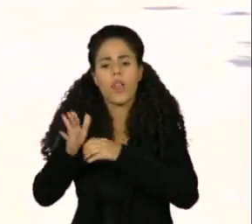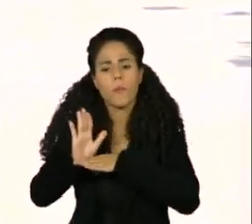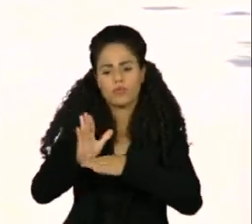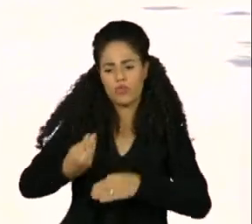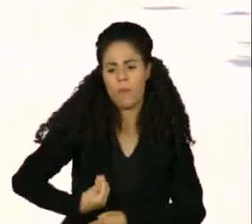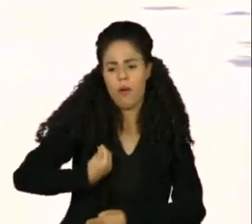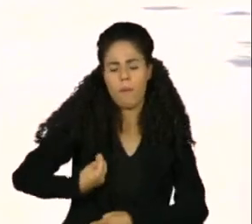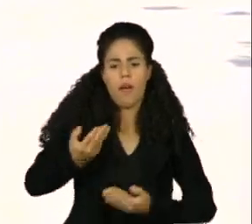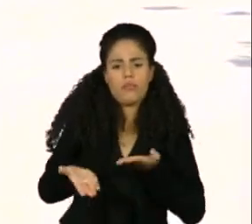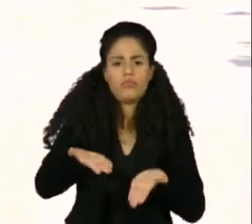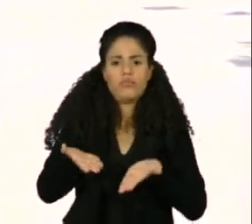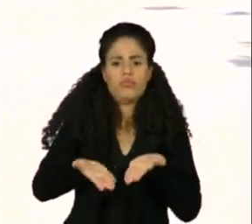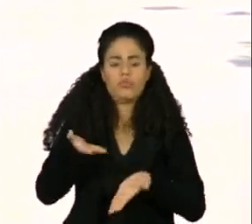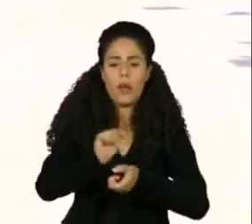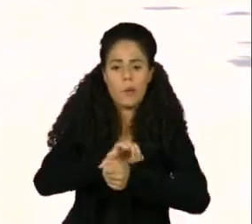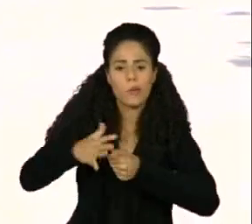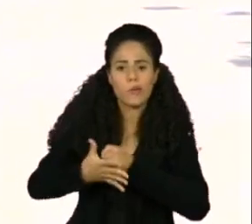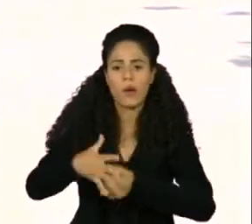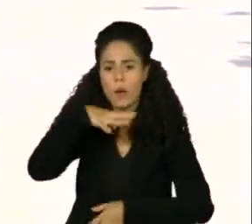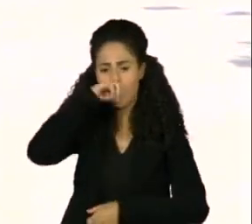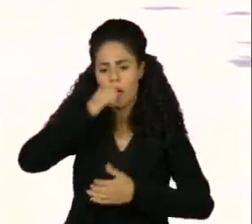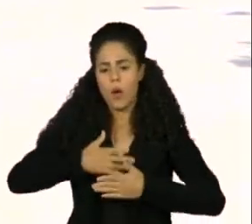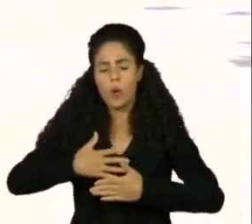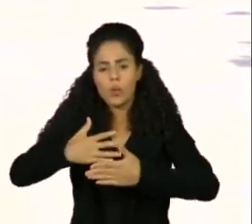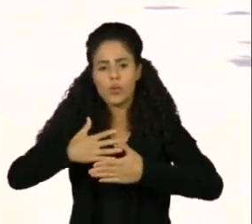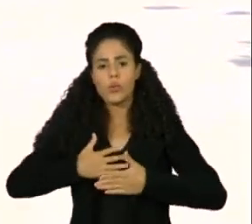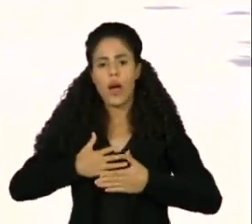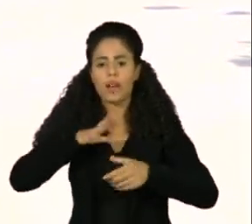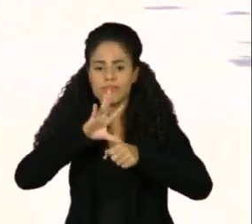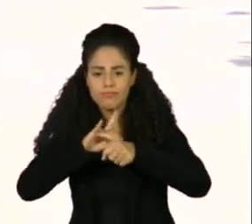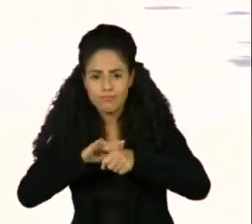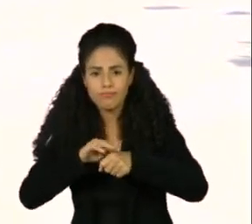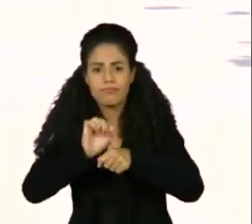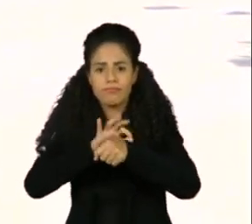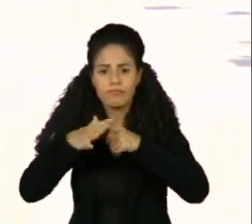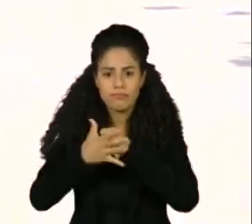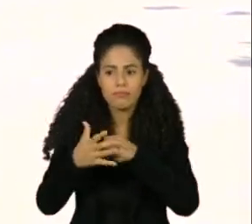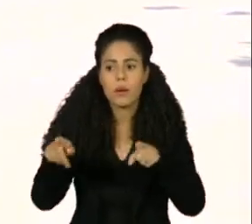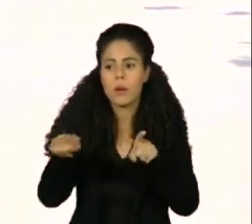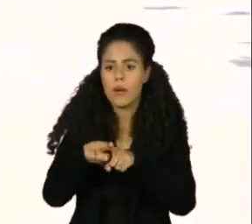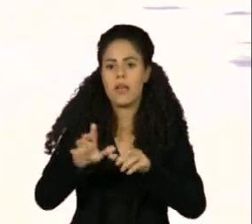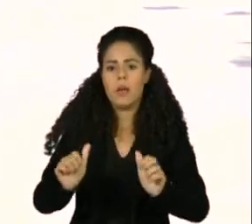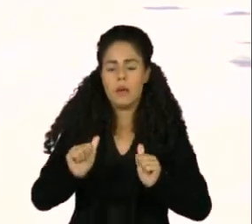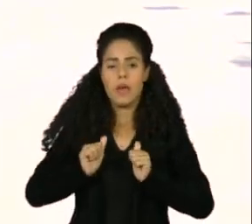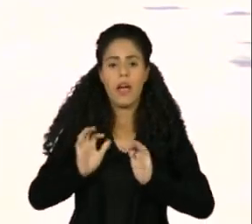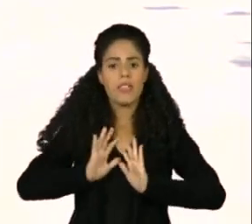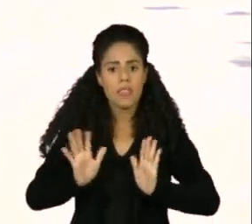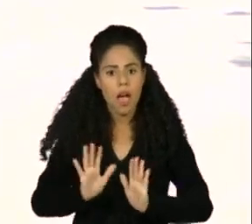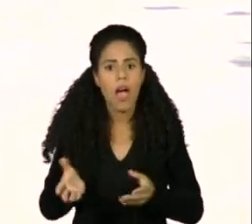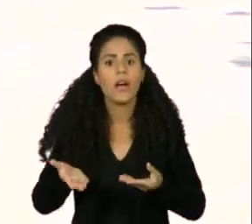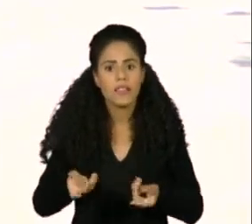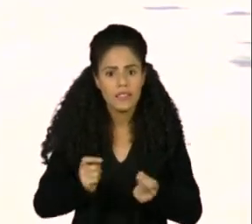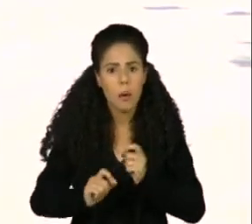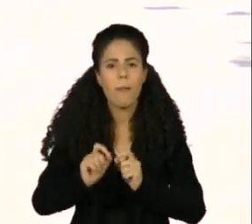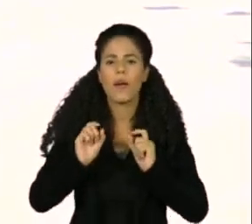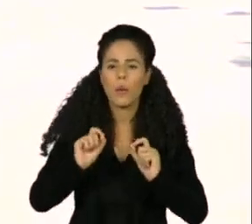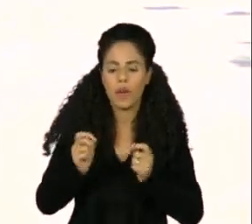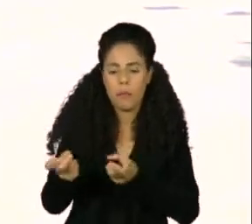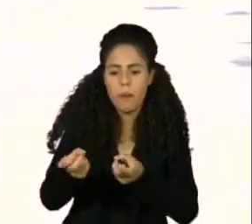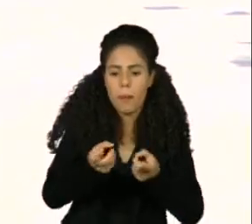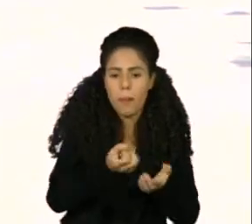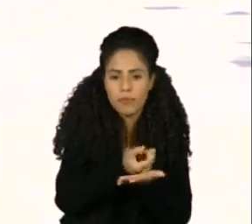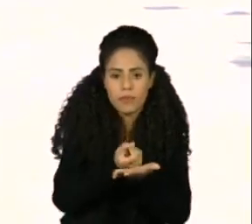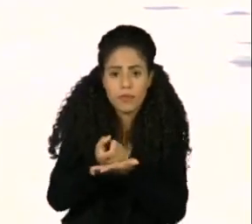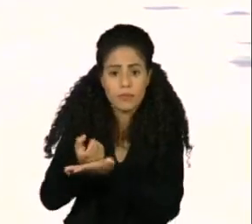vidas em um momento de inércia do governo federal. Acrescentou ainda que os aparelhos foram adquiridos com recursos no